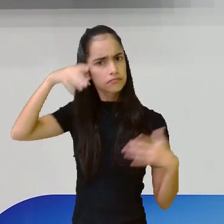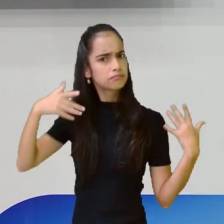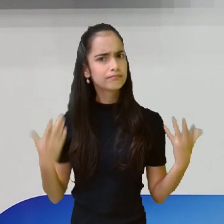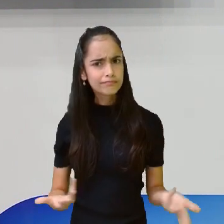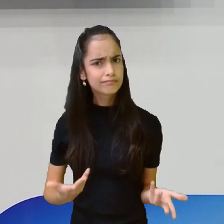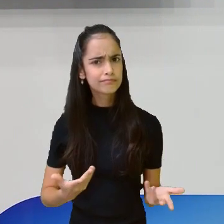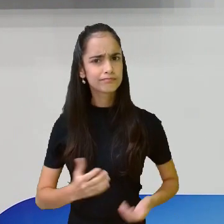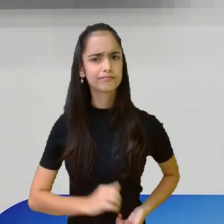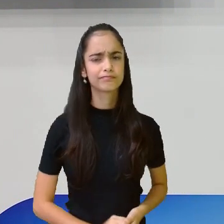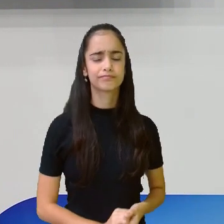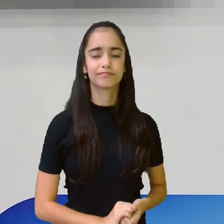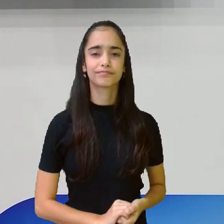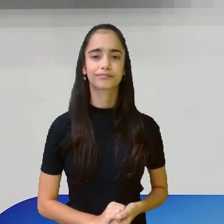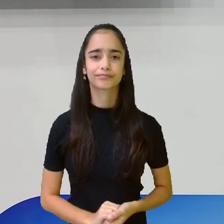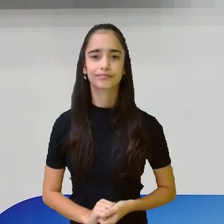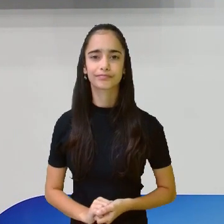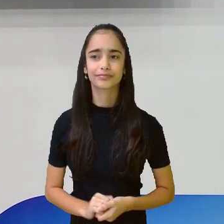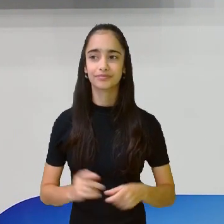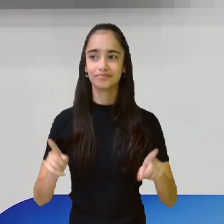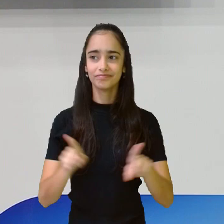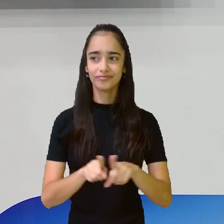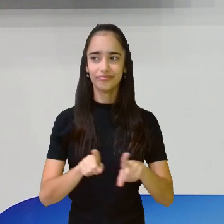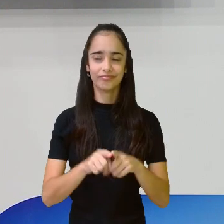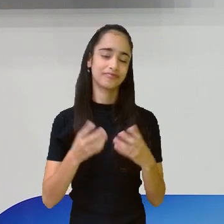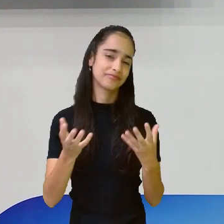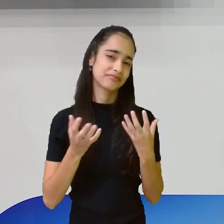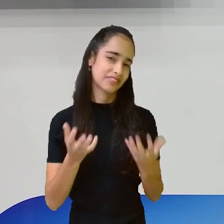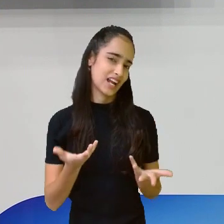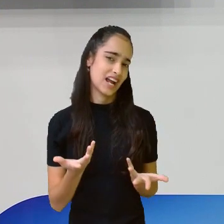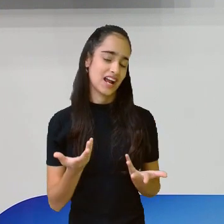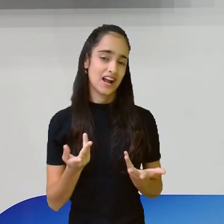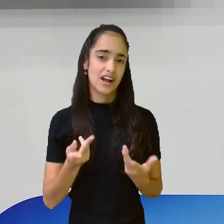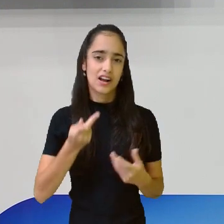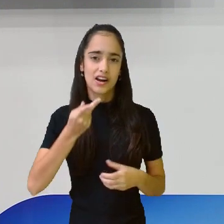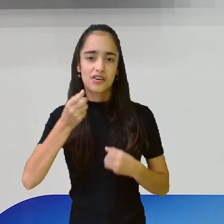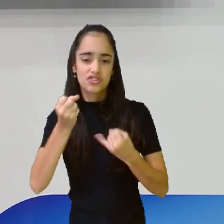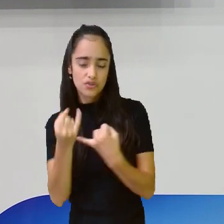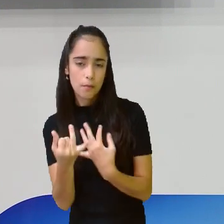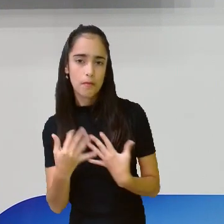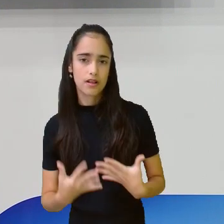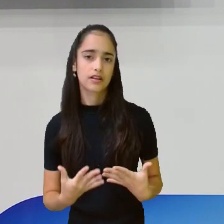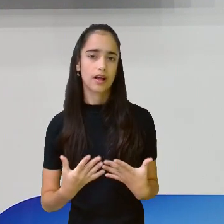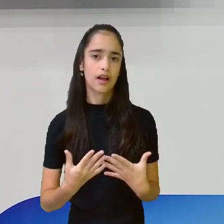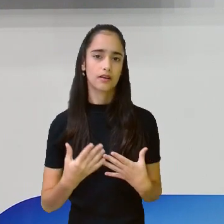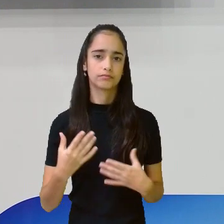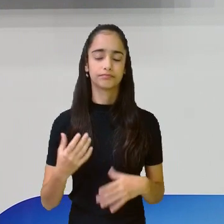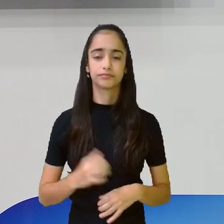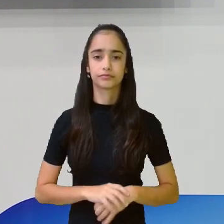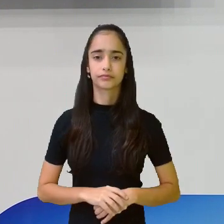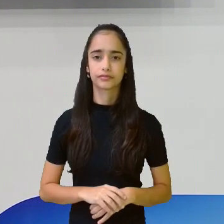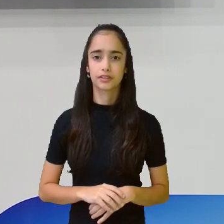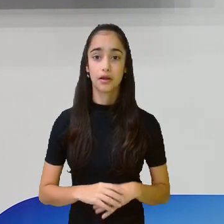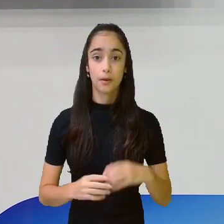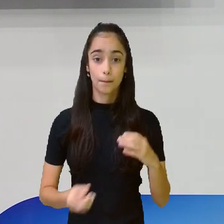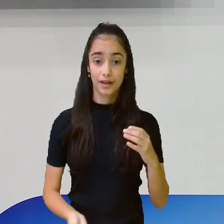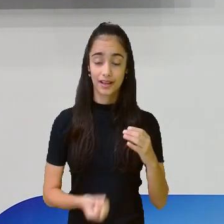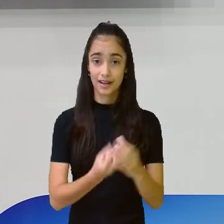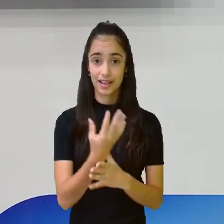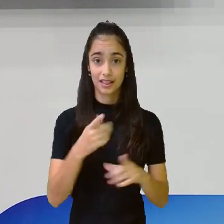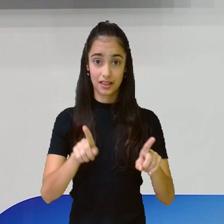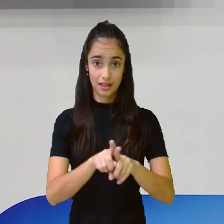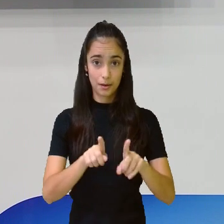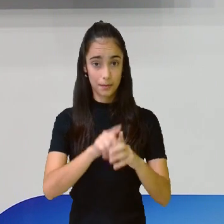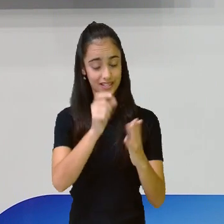falo aqui também, a sugerir, iria, né, surgir a escrita, pois